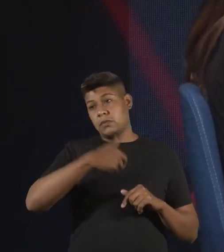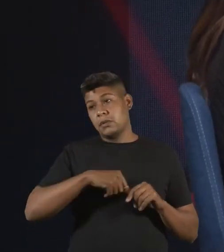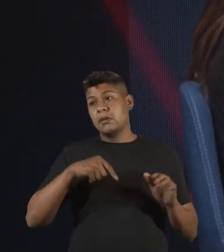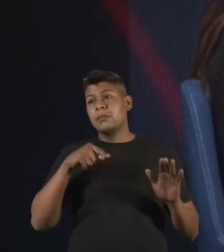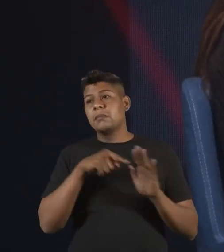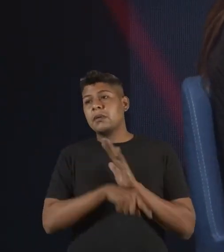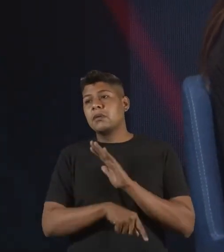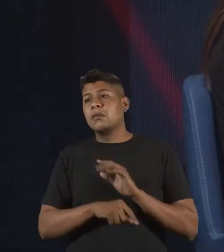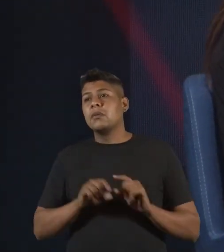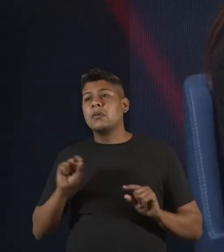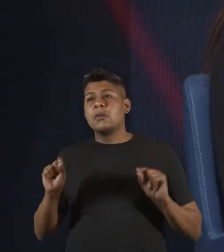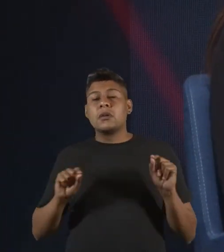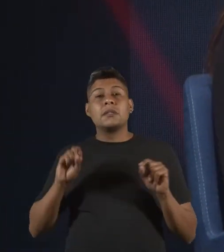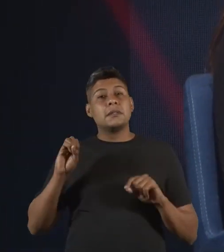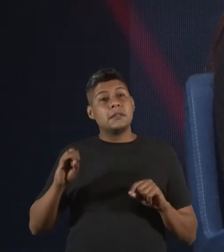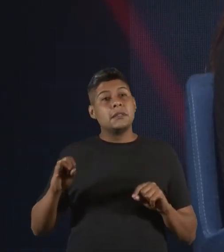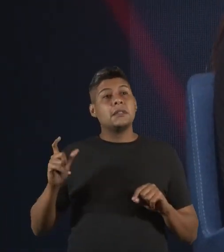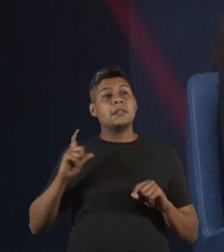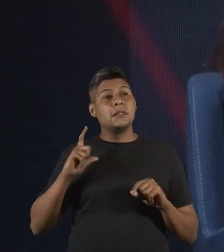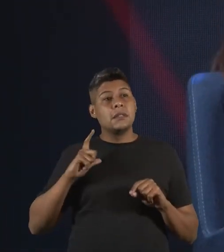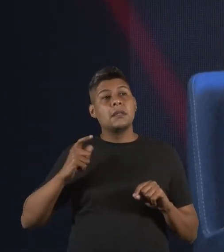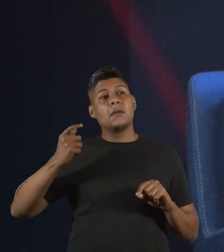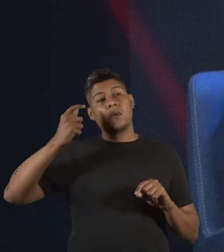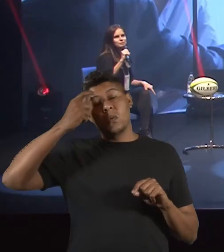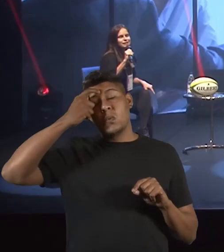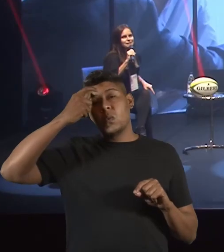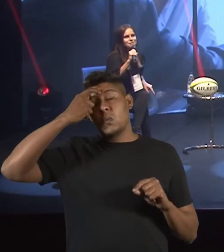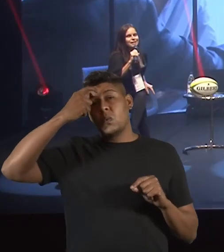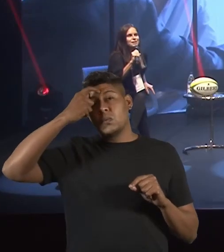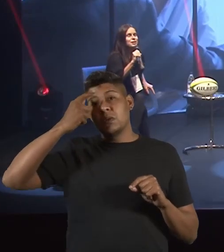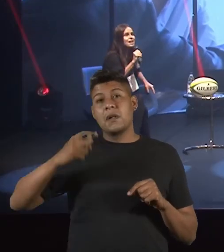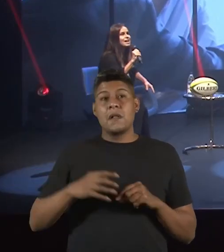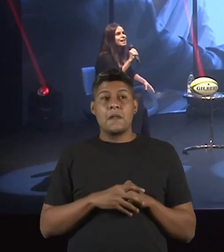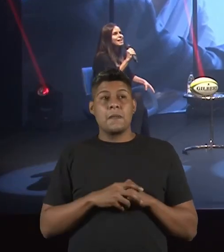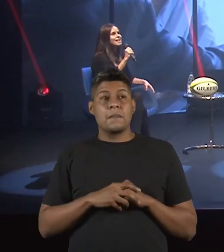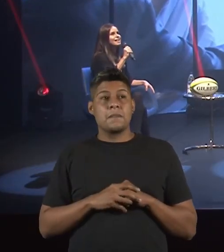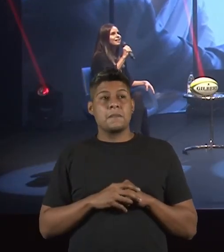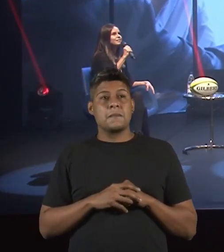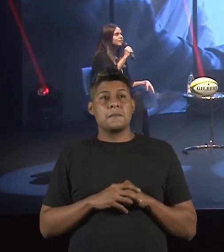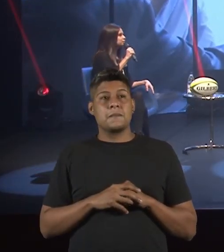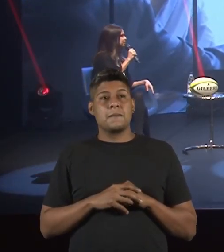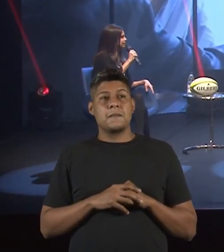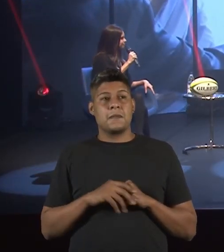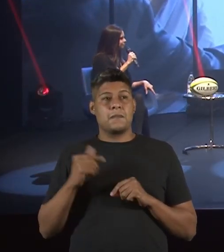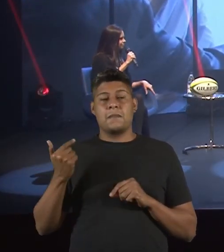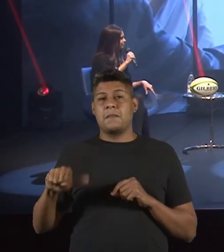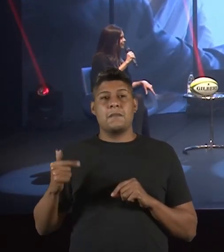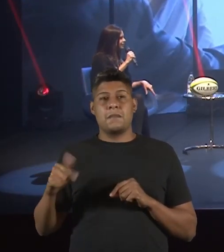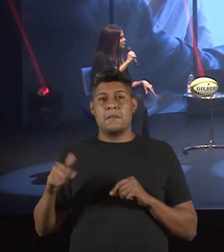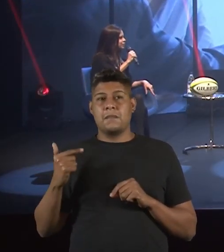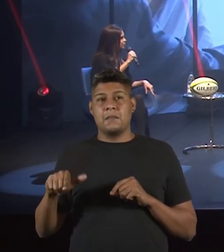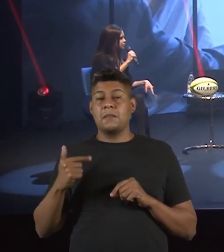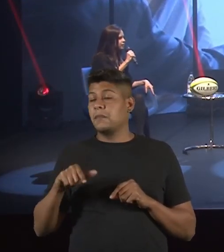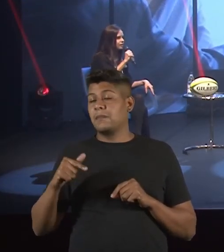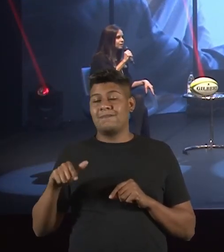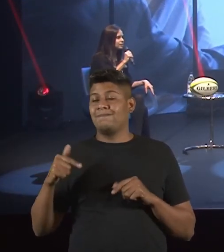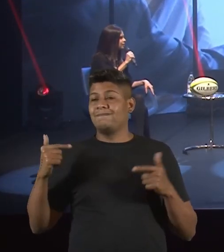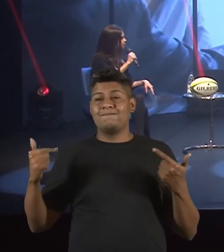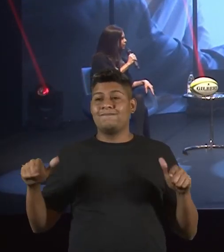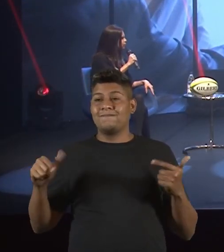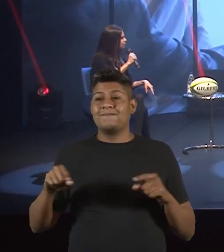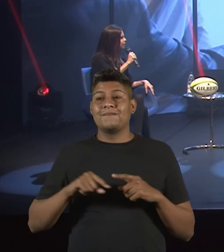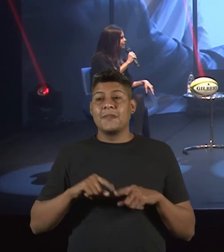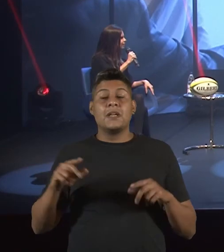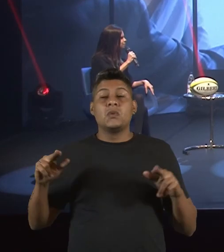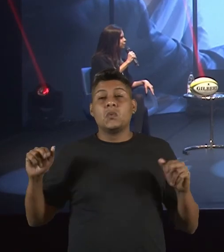pergunta, a qual mesmo era sobre... Se você tinha consciência. Se eu tinha consciência, é verdade. Não tinha. não tinha consciência, mas